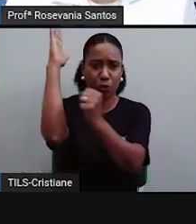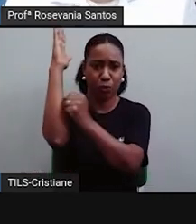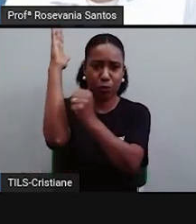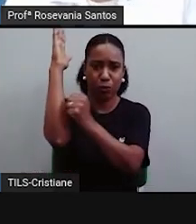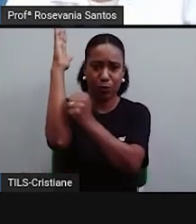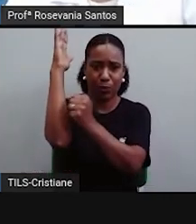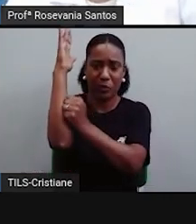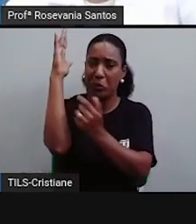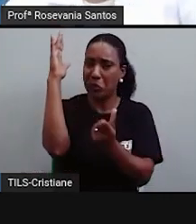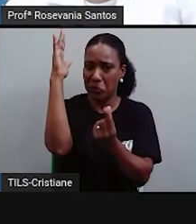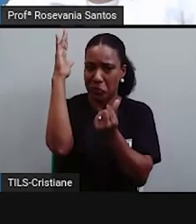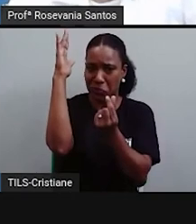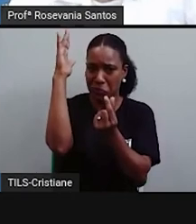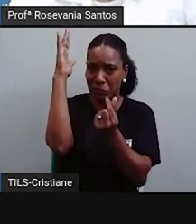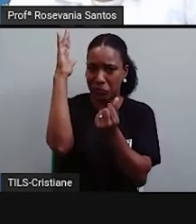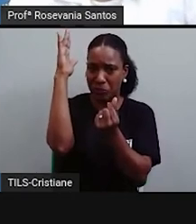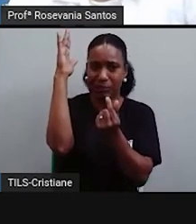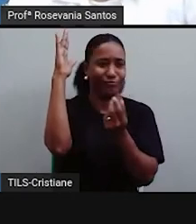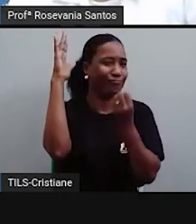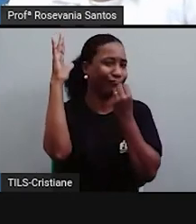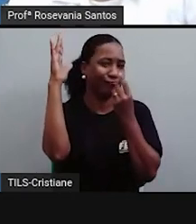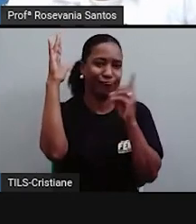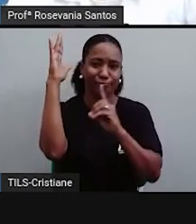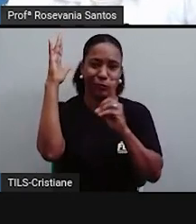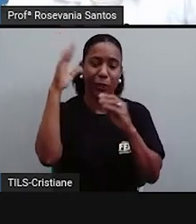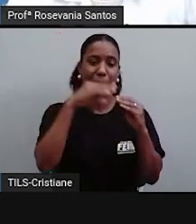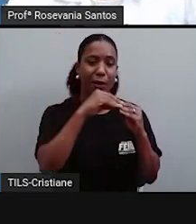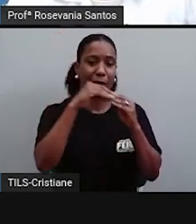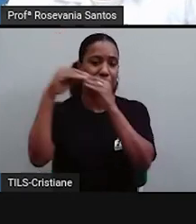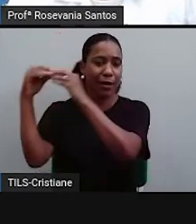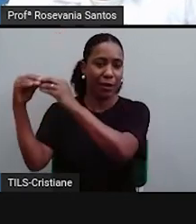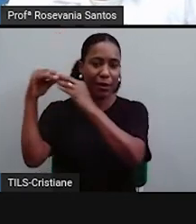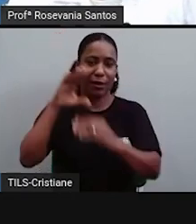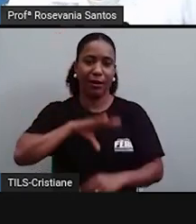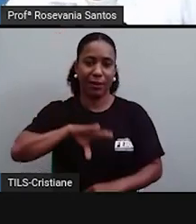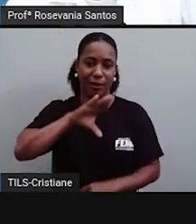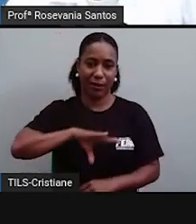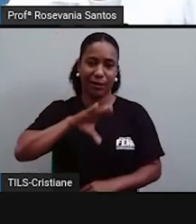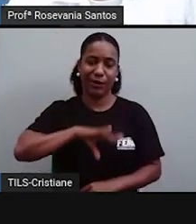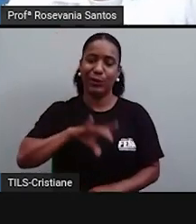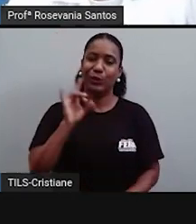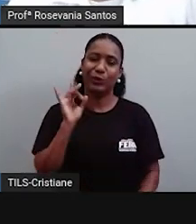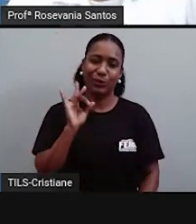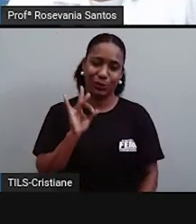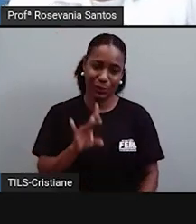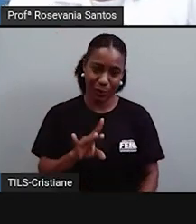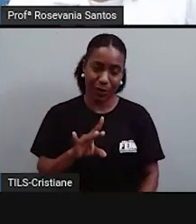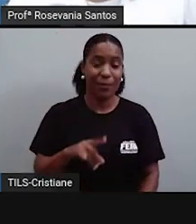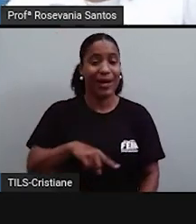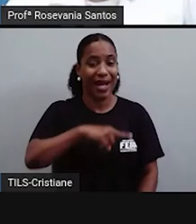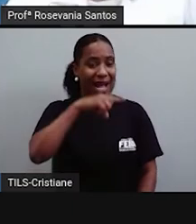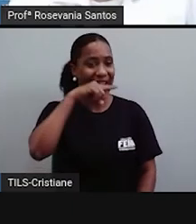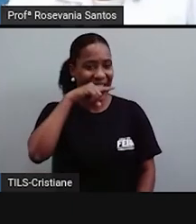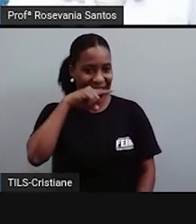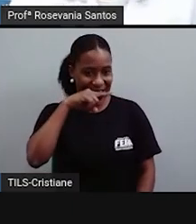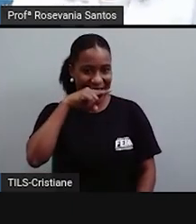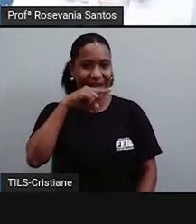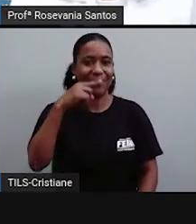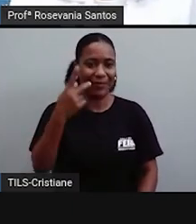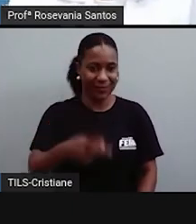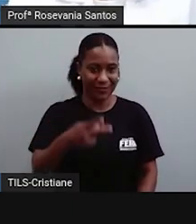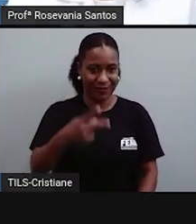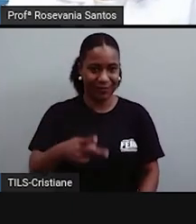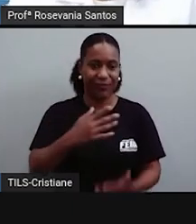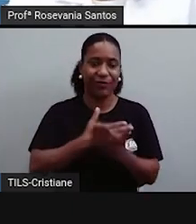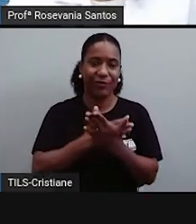nosso litoral, da nossa Mata Atlântica. Mas, não entende como ciclo econômico, justamente pelo fato que ele falou para você, que